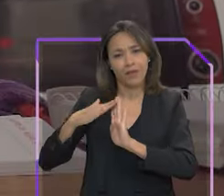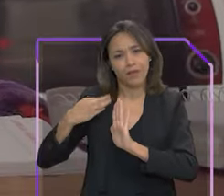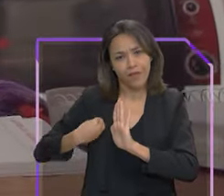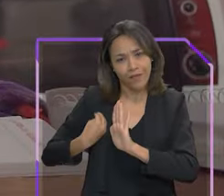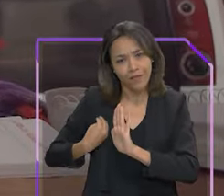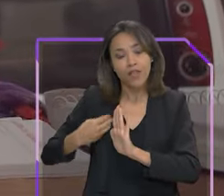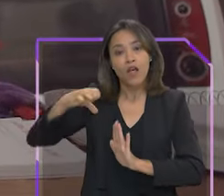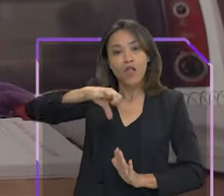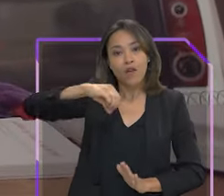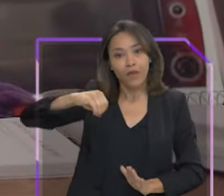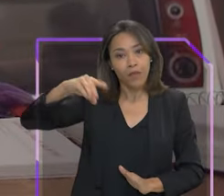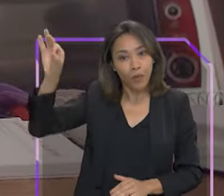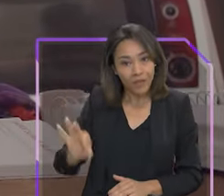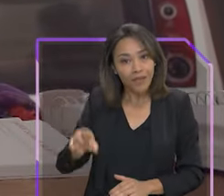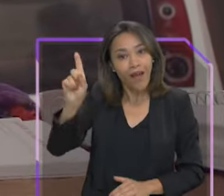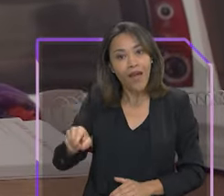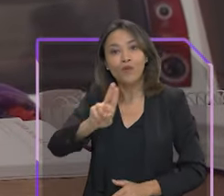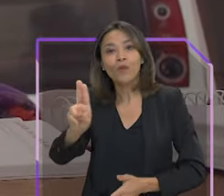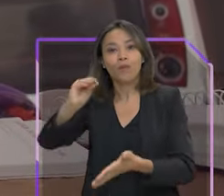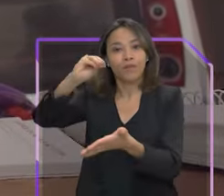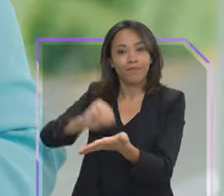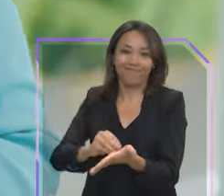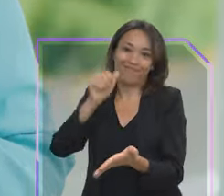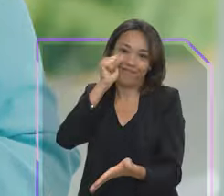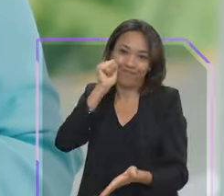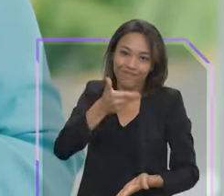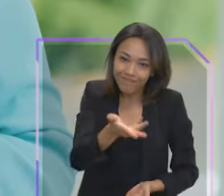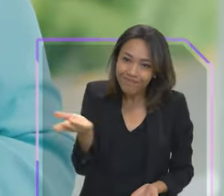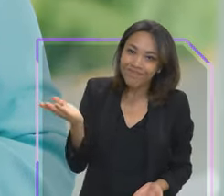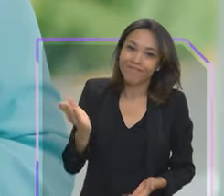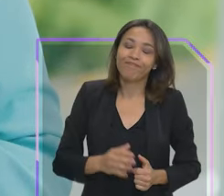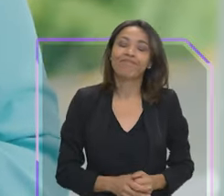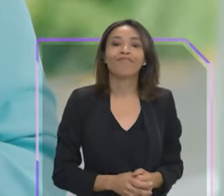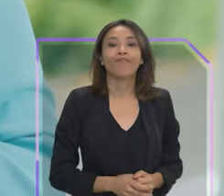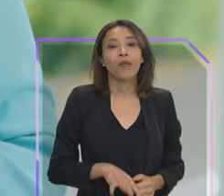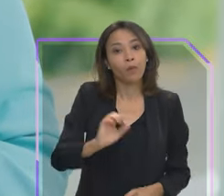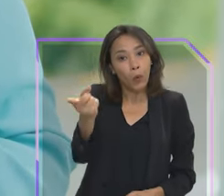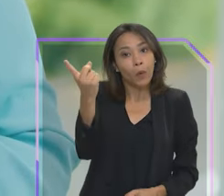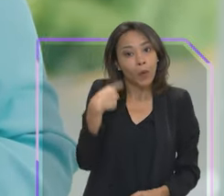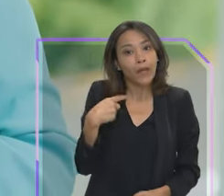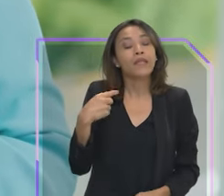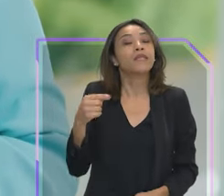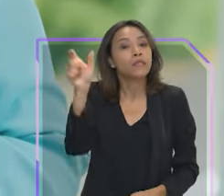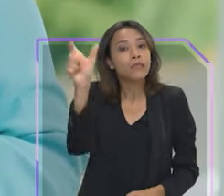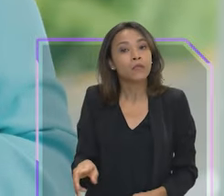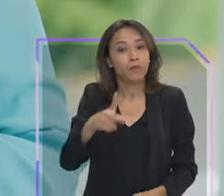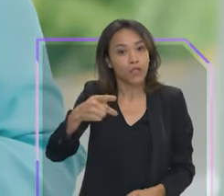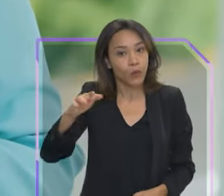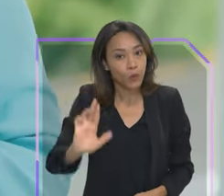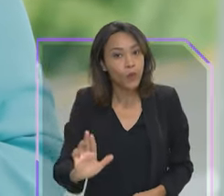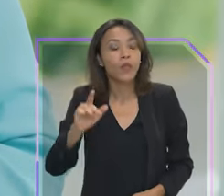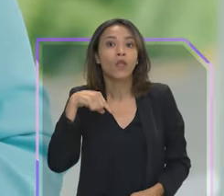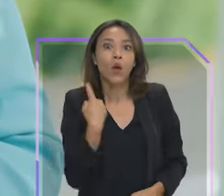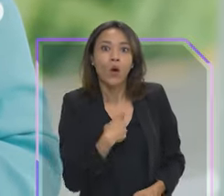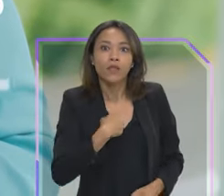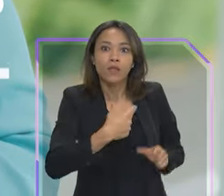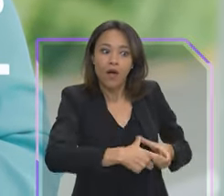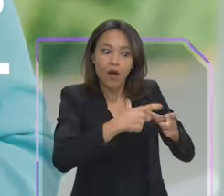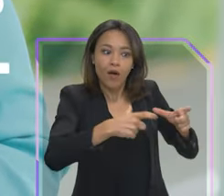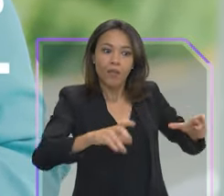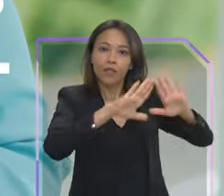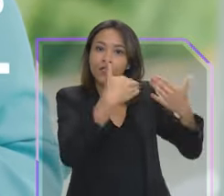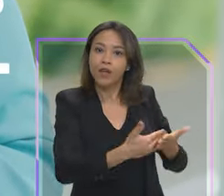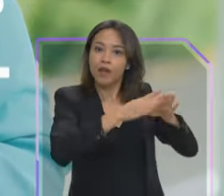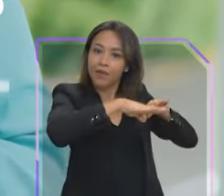Vida, 90% estão em nome de mulheres. Por determinação do presidente Lula, estamos ampliando o número de creches e